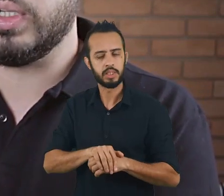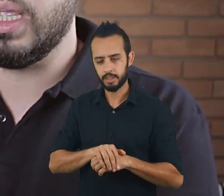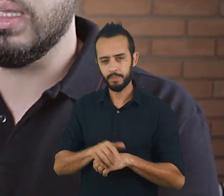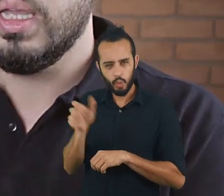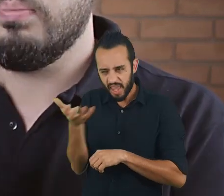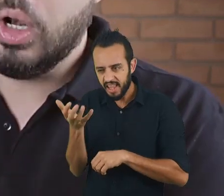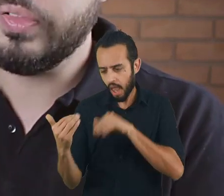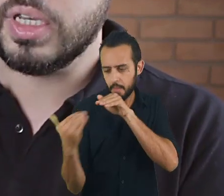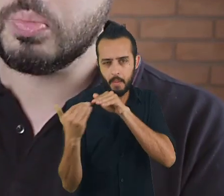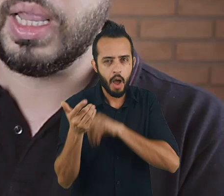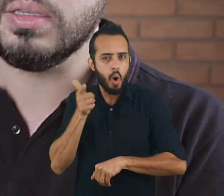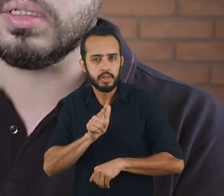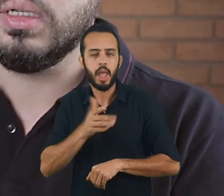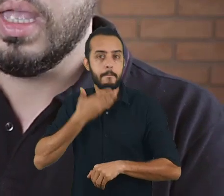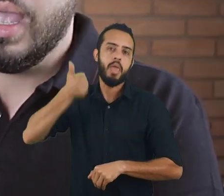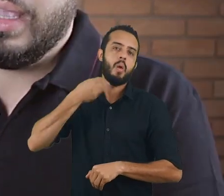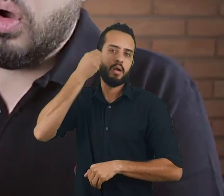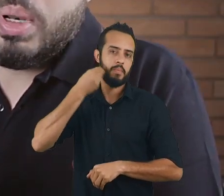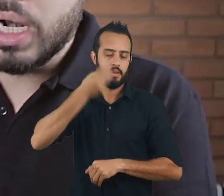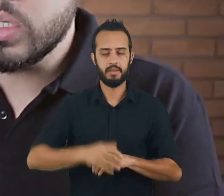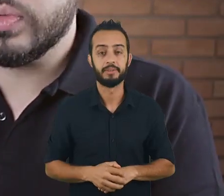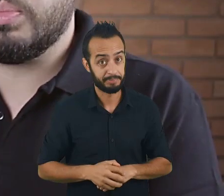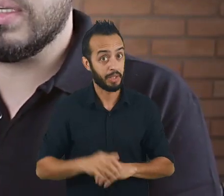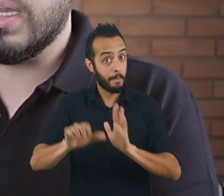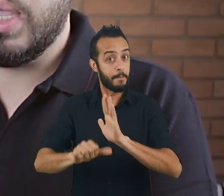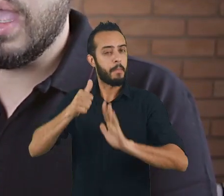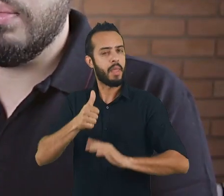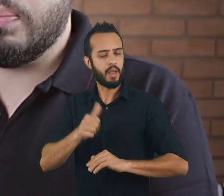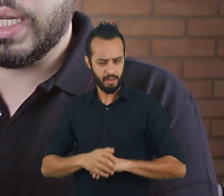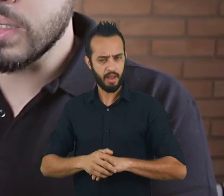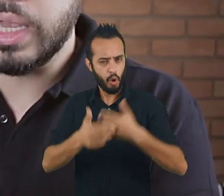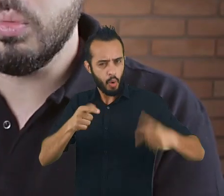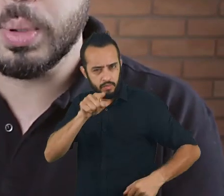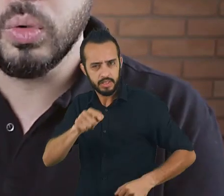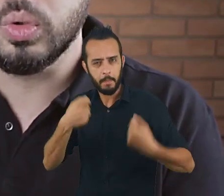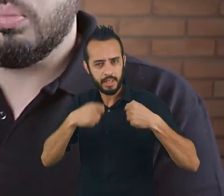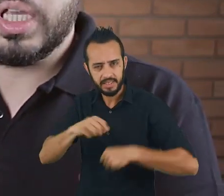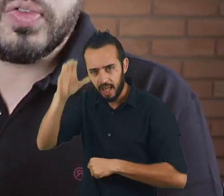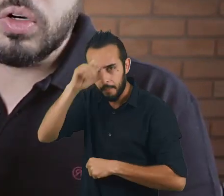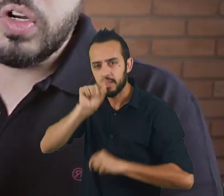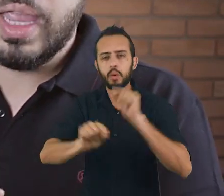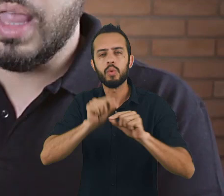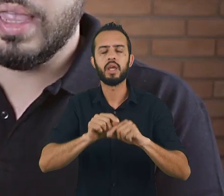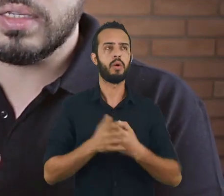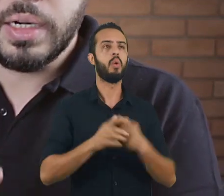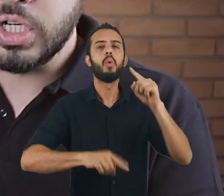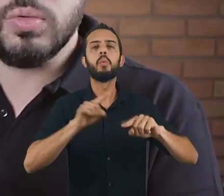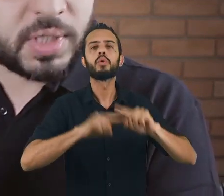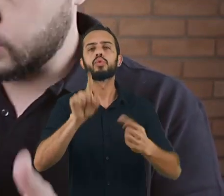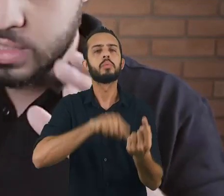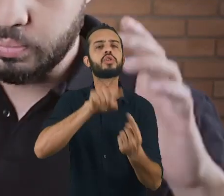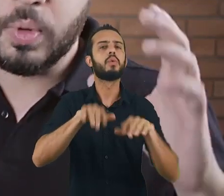expectativa dele, melhor vai ser a experiência. Então a primeira coisa que você precisa saber é para que serve o produto. Porque se você não tiver ideia